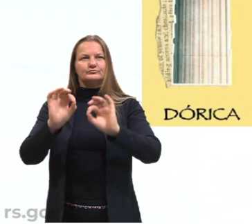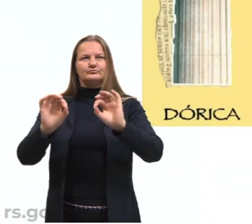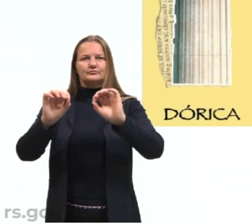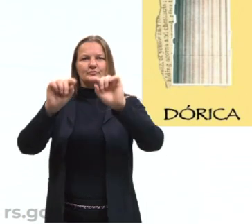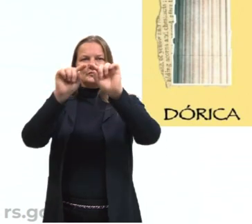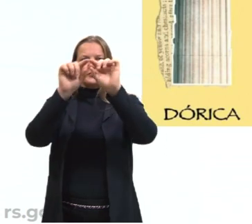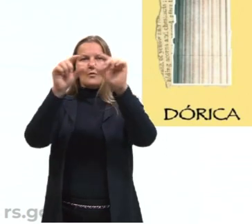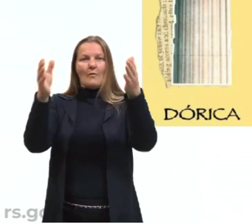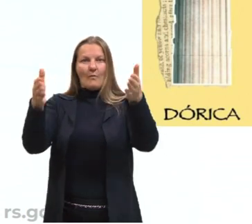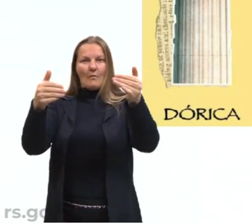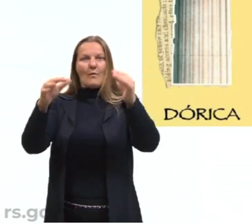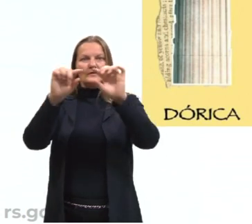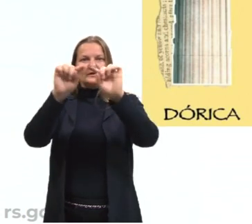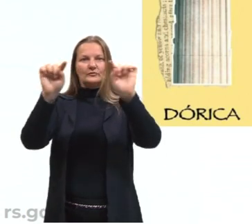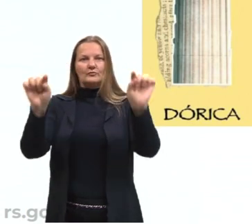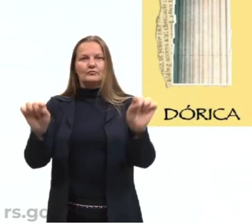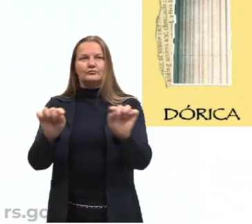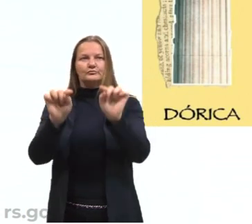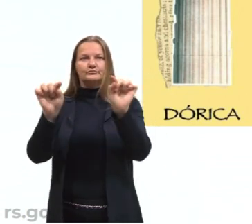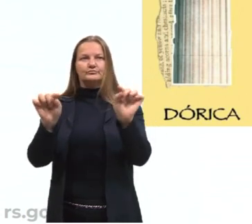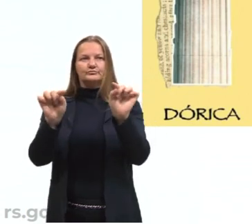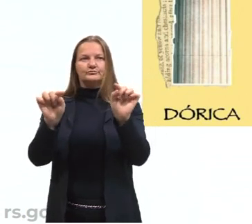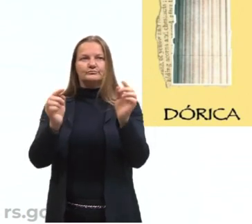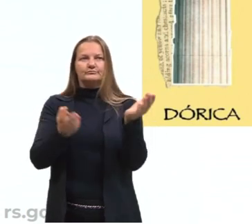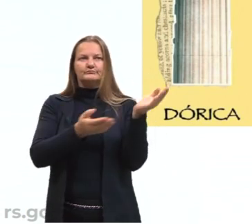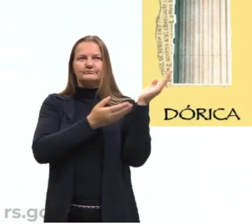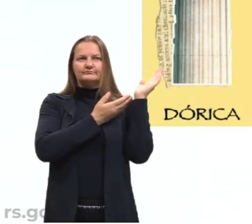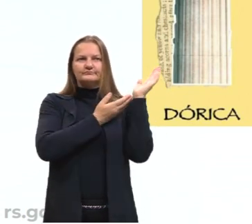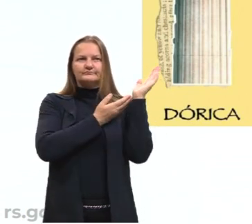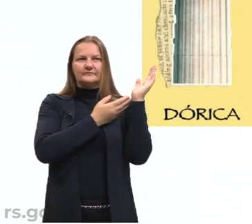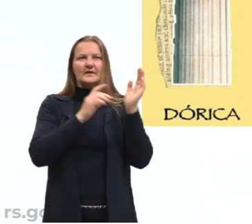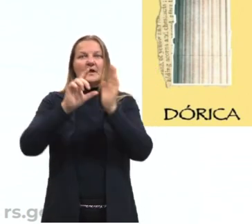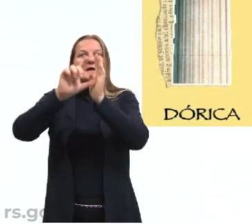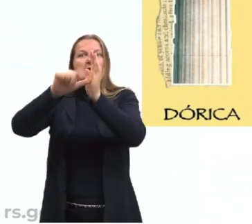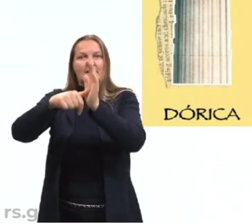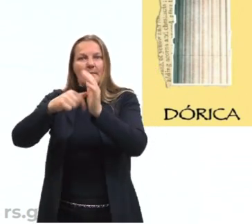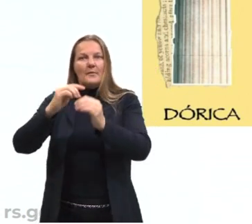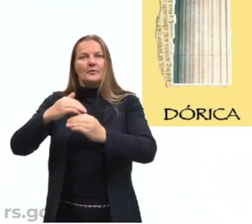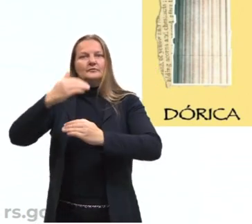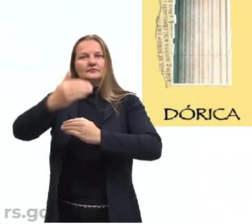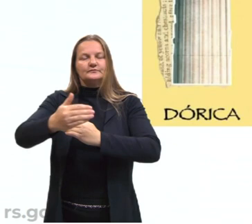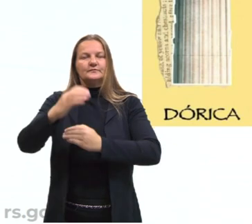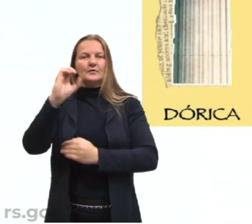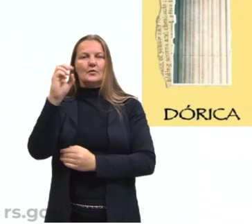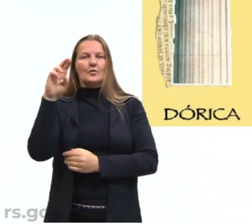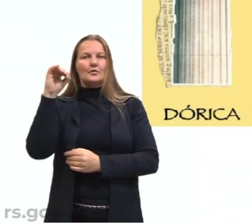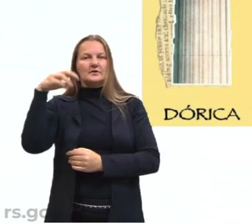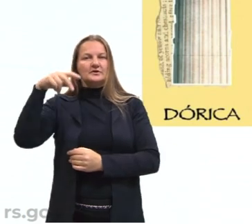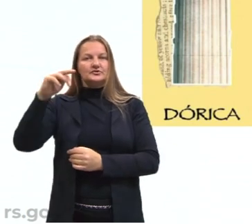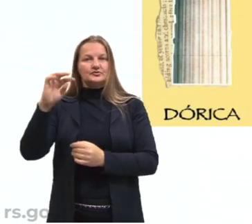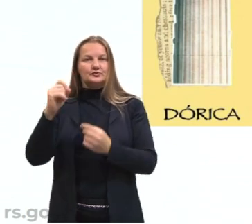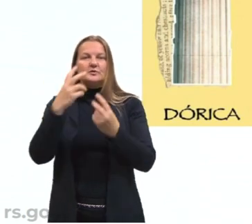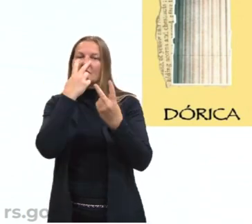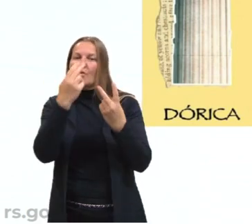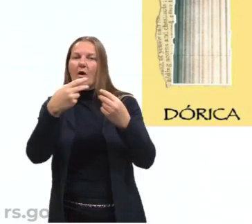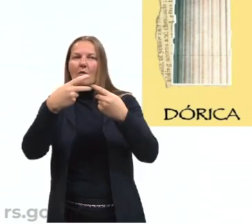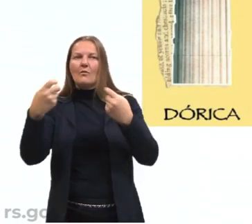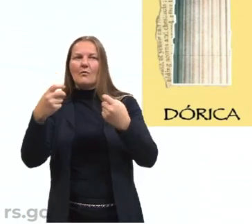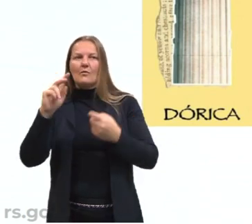enfeite. E, durante a fase coríntia, coríntios é o período helenístico, então,